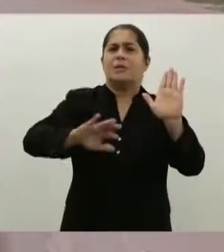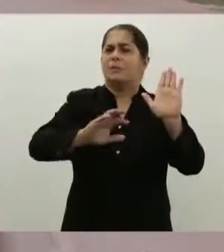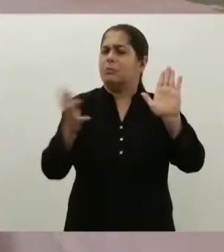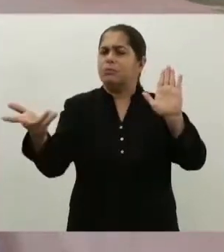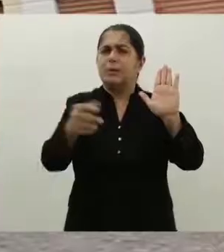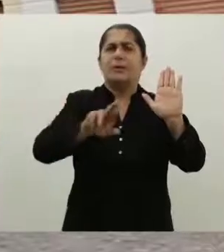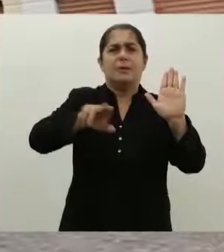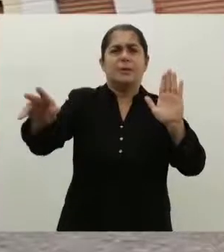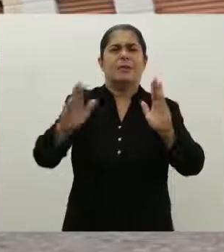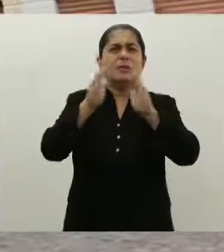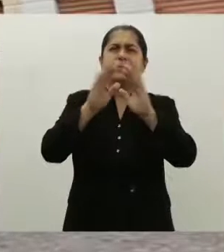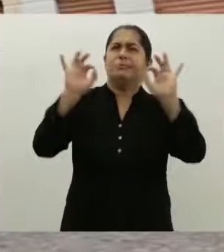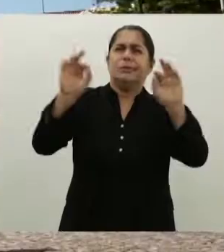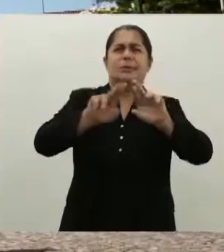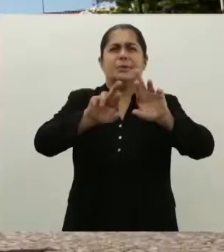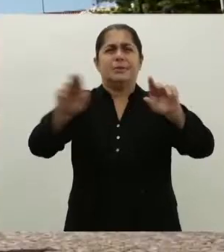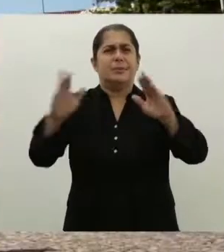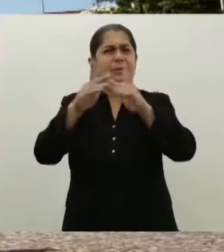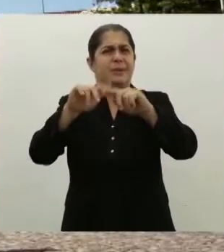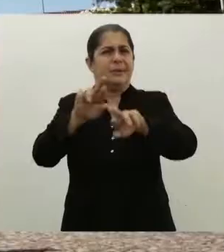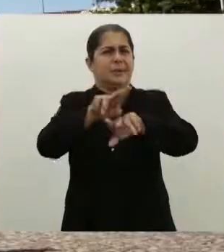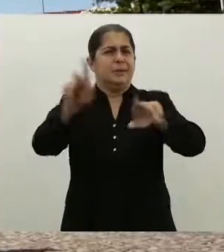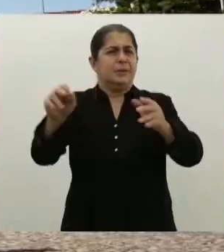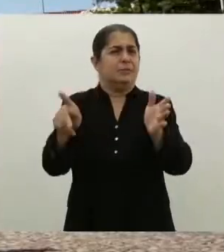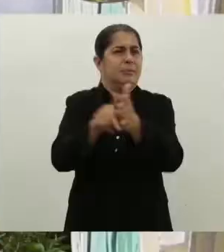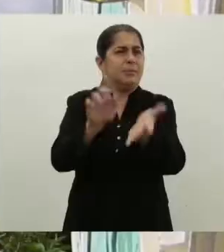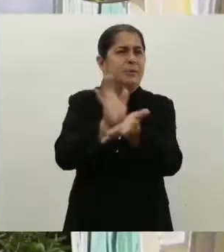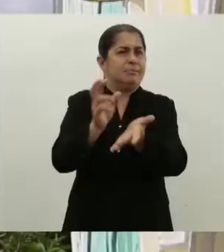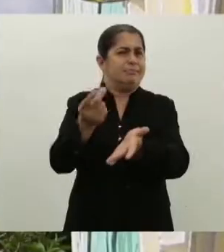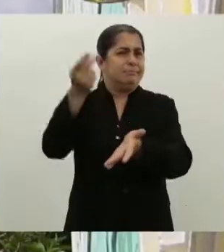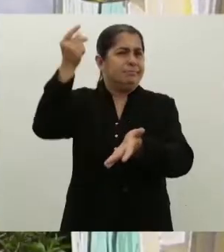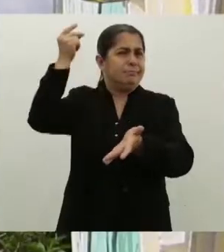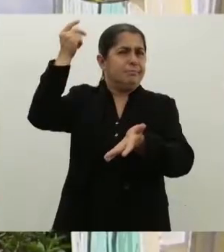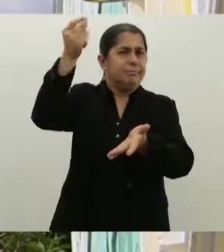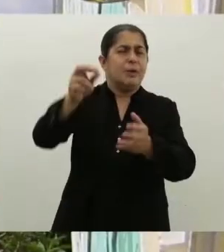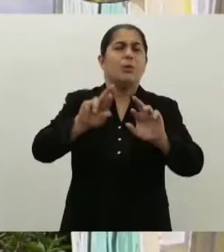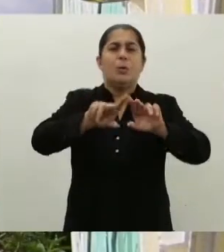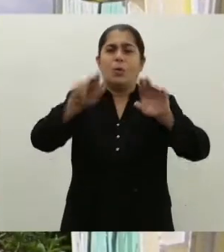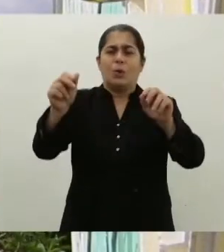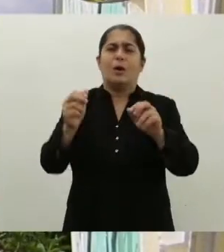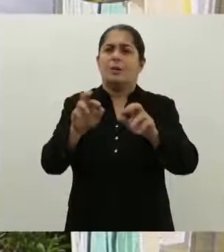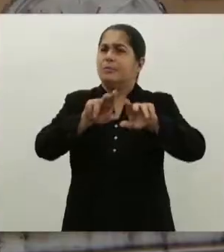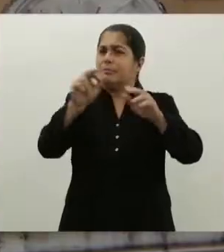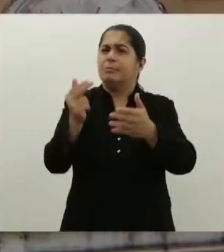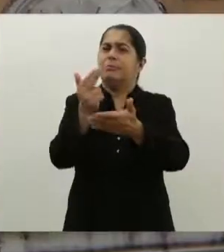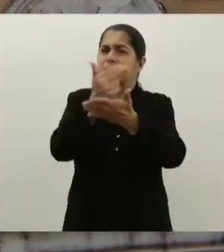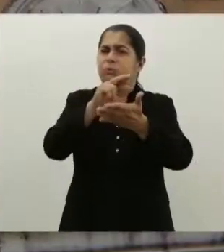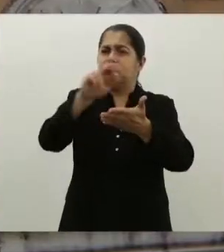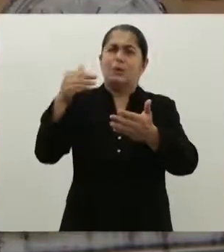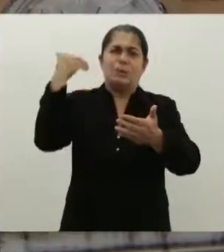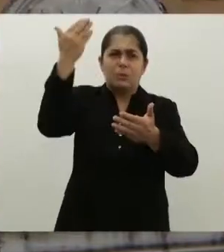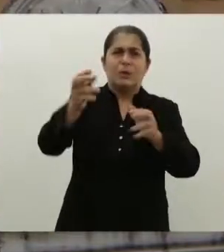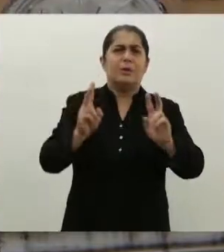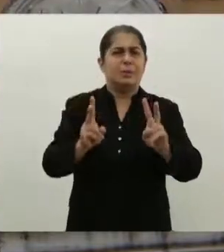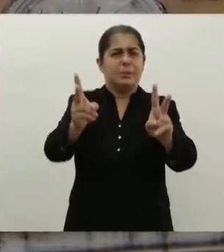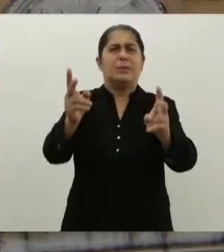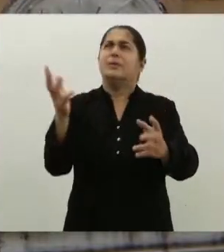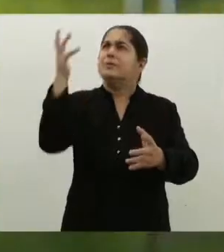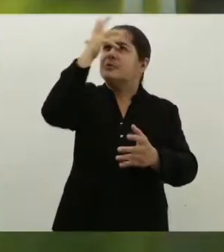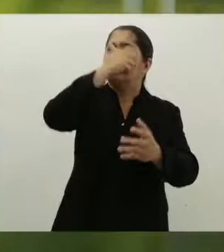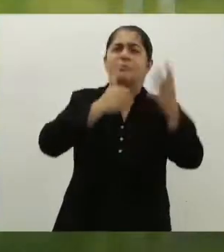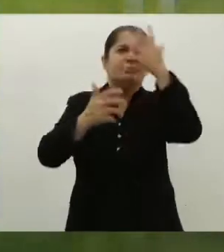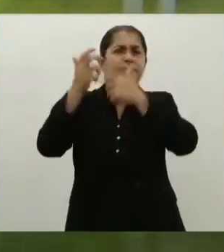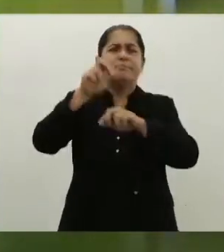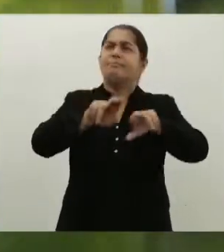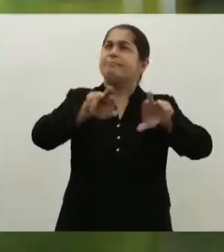exuberante, seus casarões e suas igrejas de arquitetura colonial carregam no presente os traços do passado.